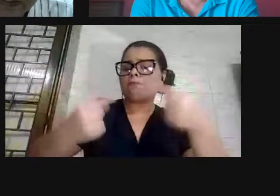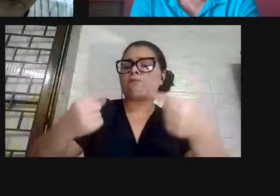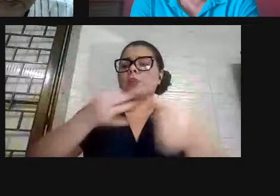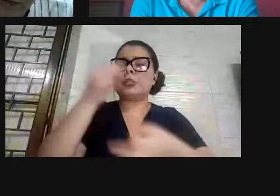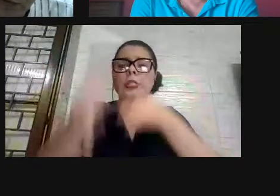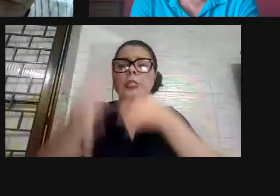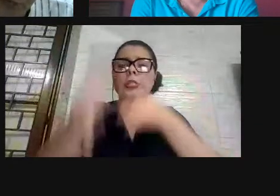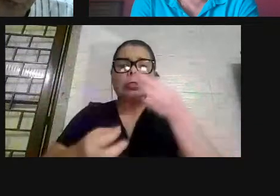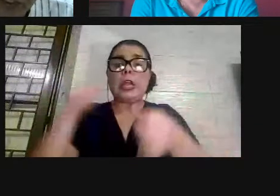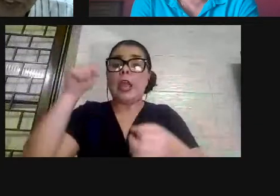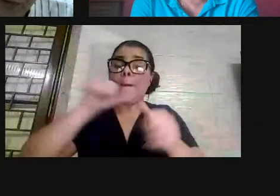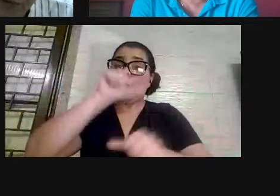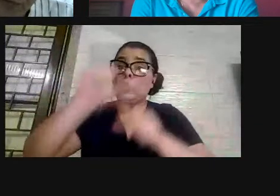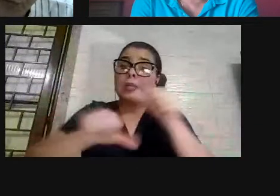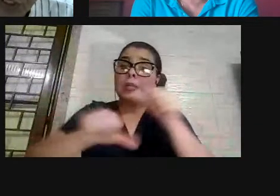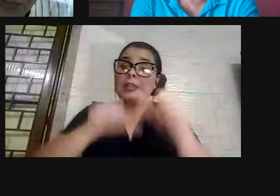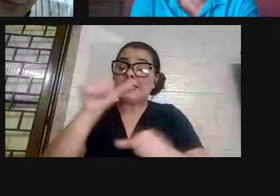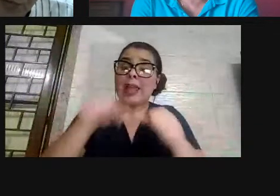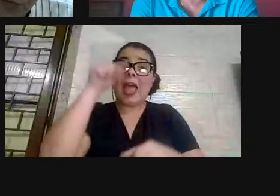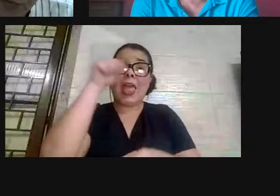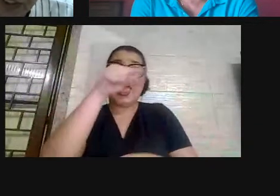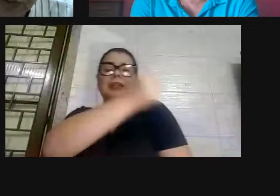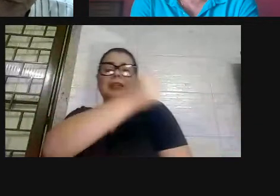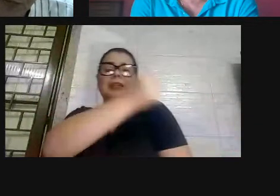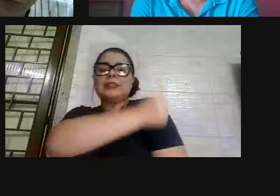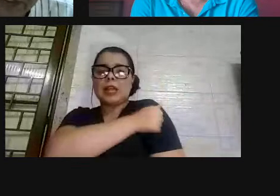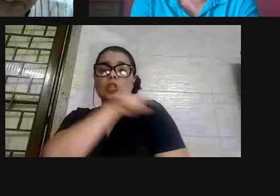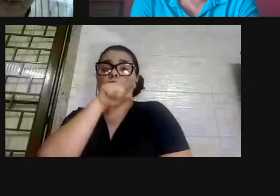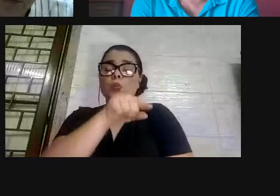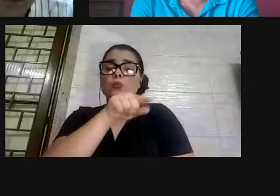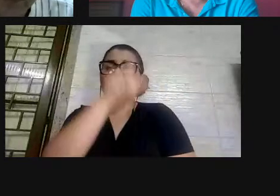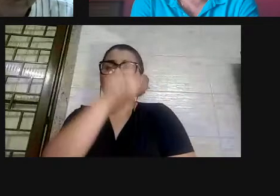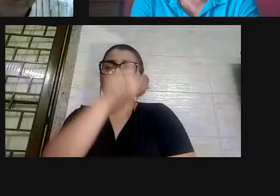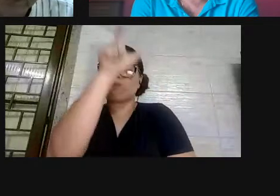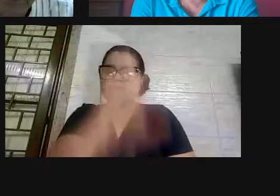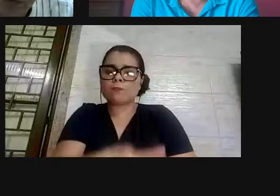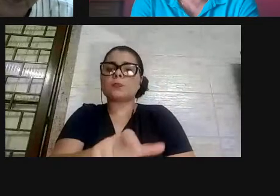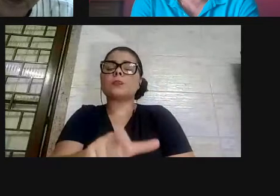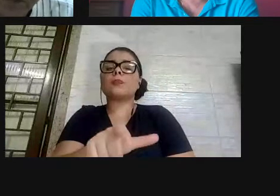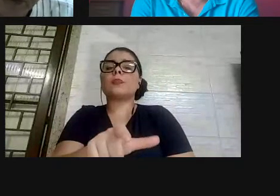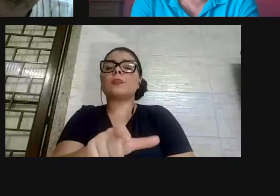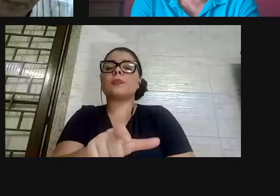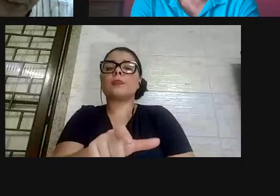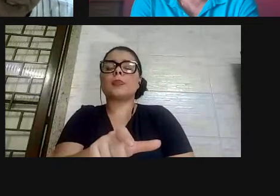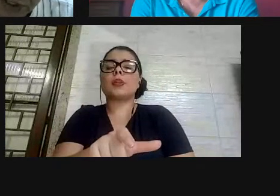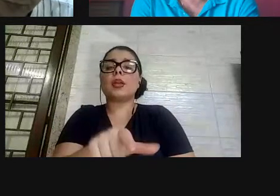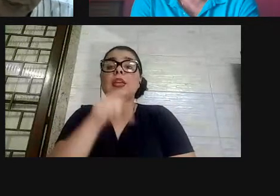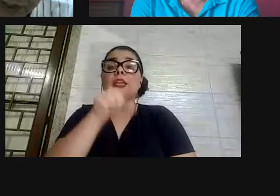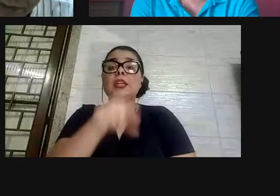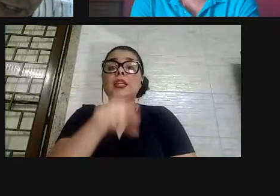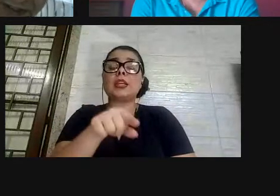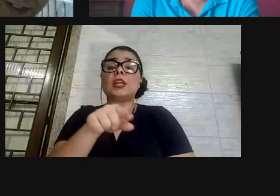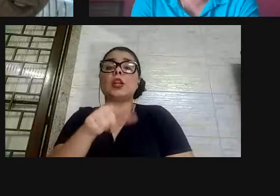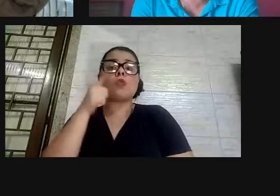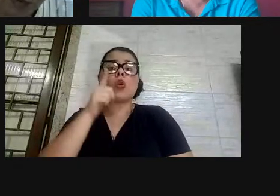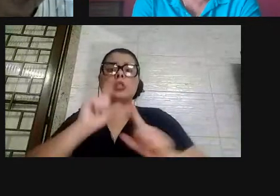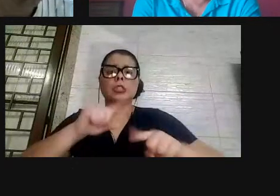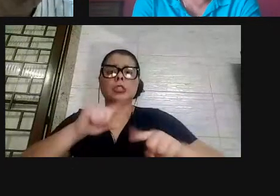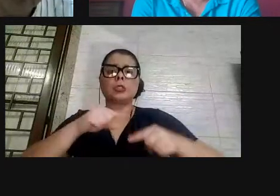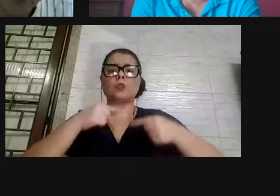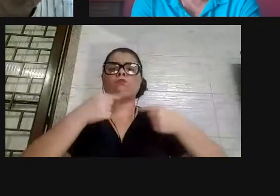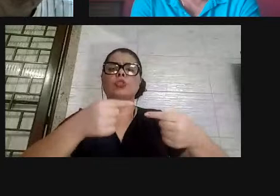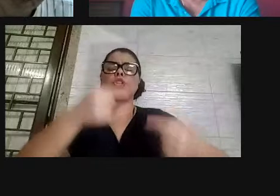transformar este aluno em um sujeito, em um cidadão que possa interferir, possa agir politicamente,